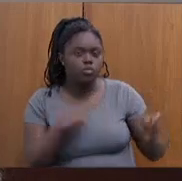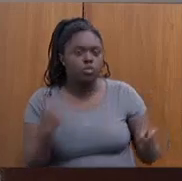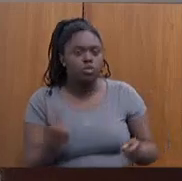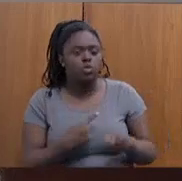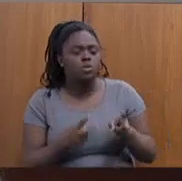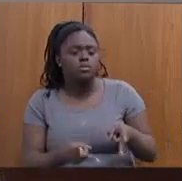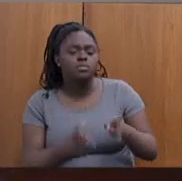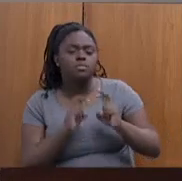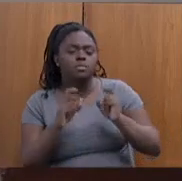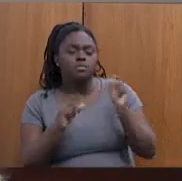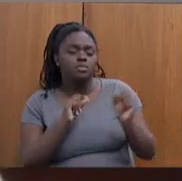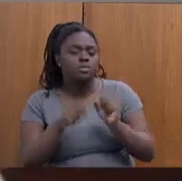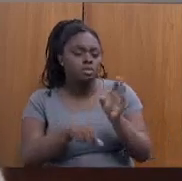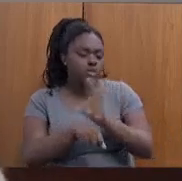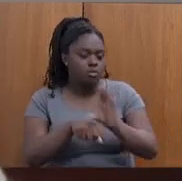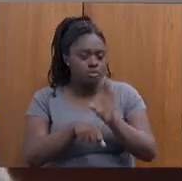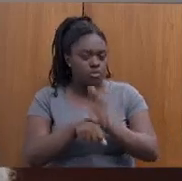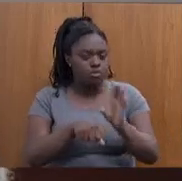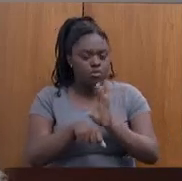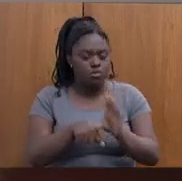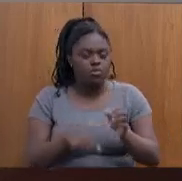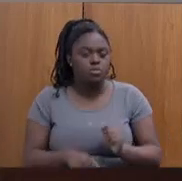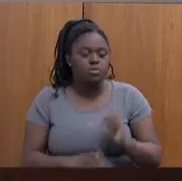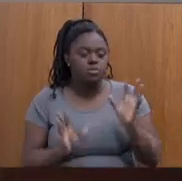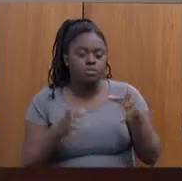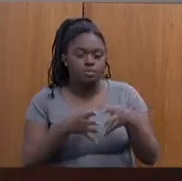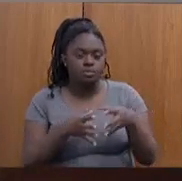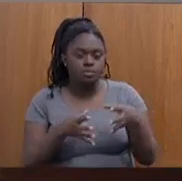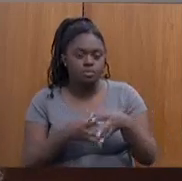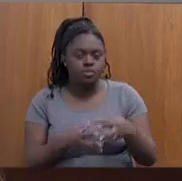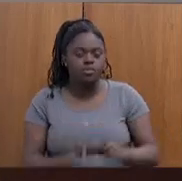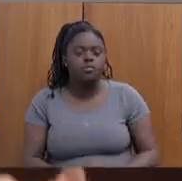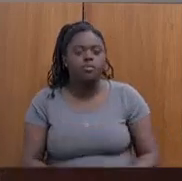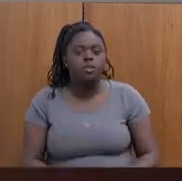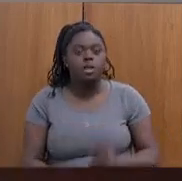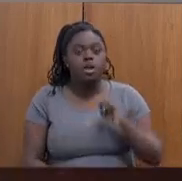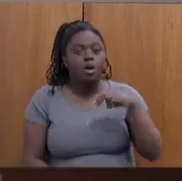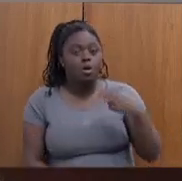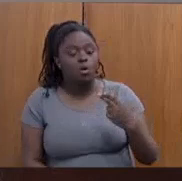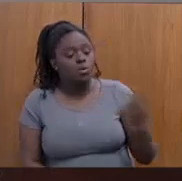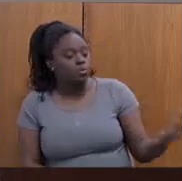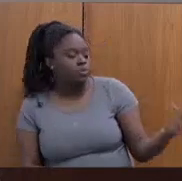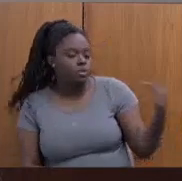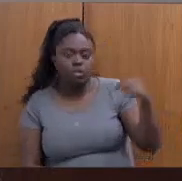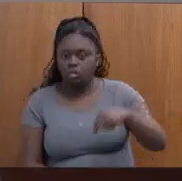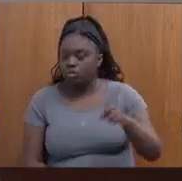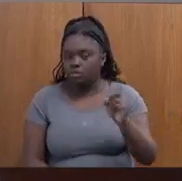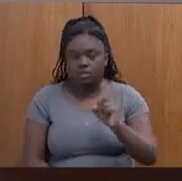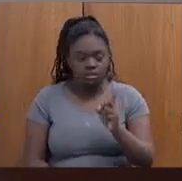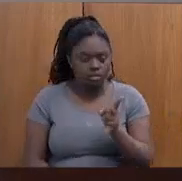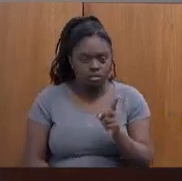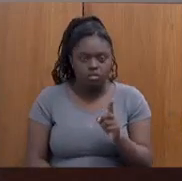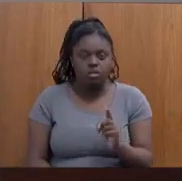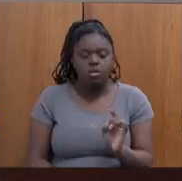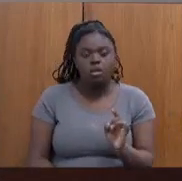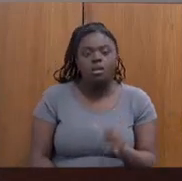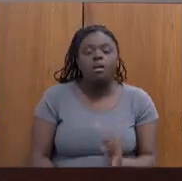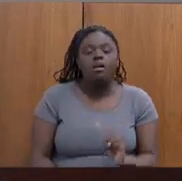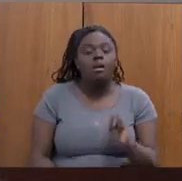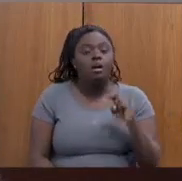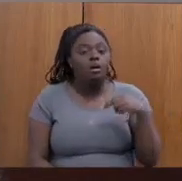nos nossos cursos de qualificação para esse público? Ou eles não vêm, mesmo fazendo uma busca ativa,